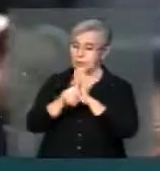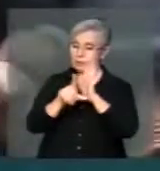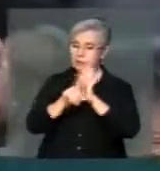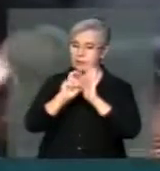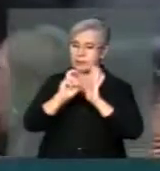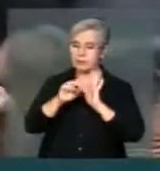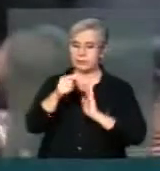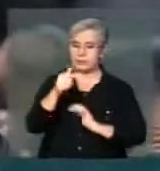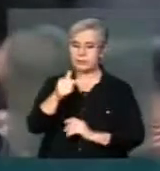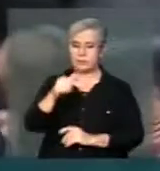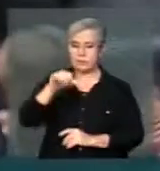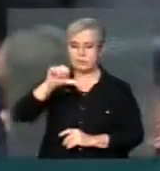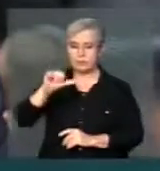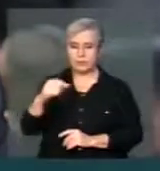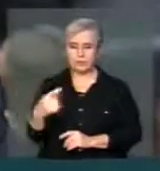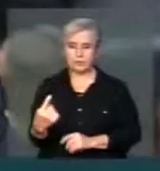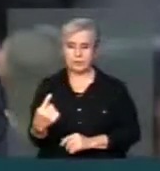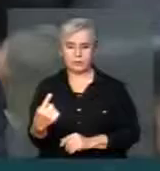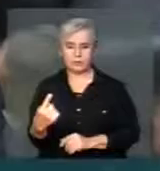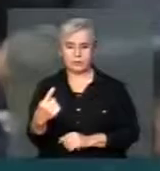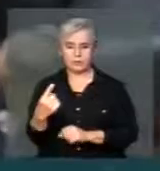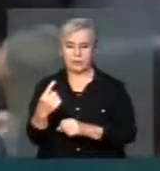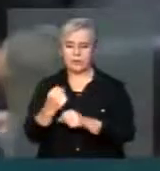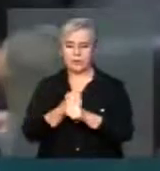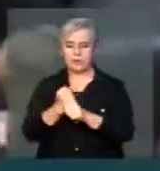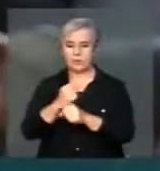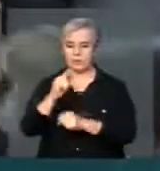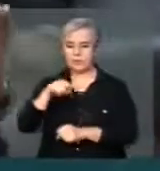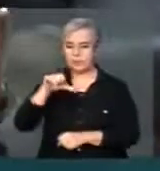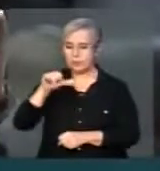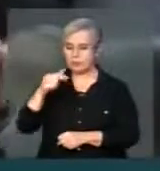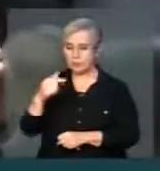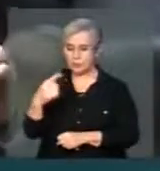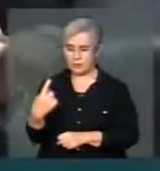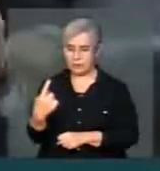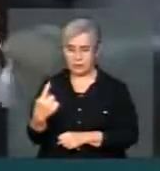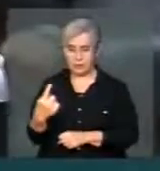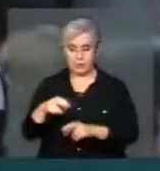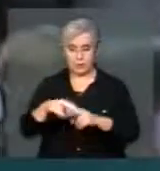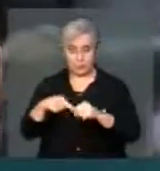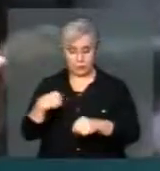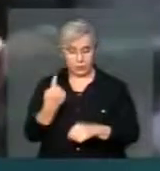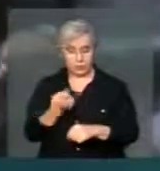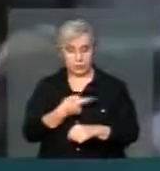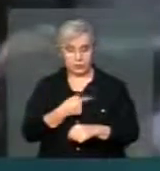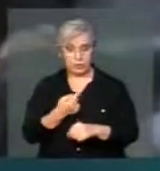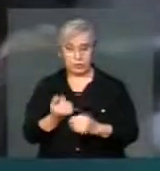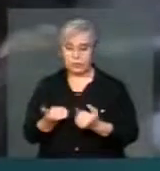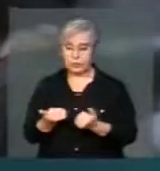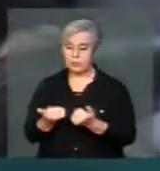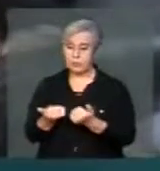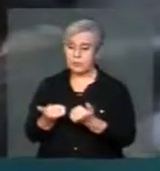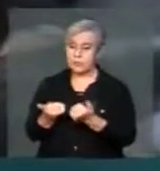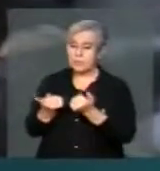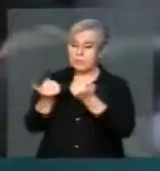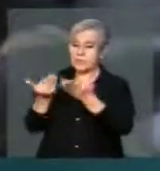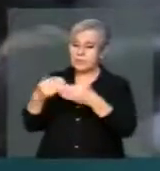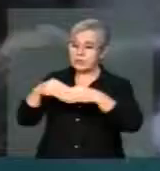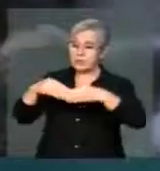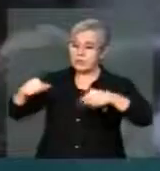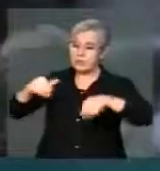.791 de 71. Portanto, nós estaremos alienando o território nacional,